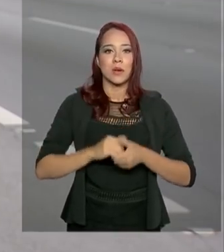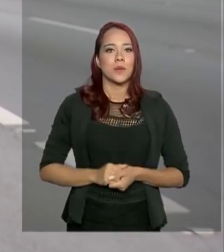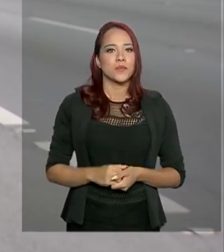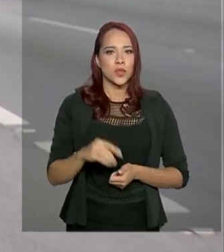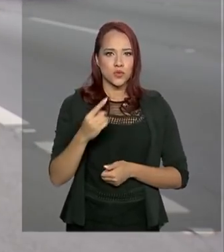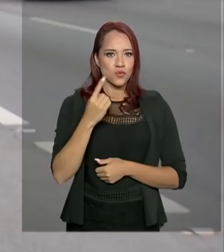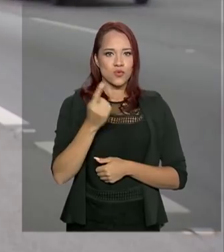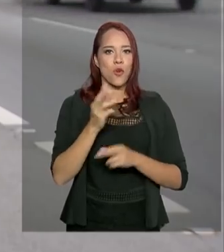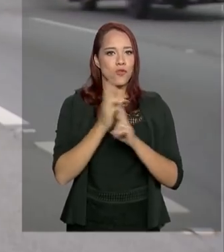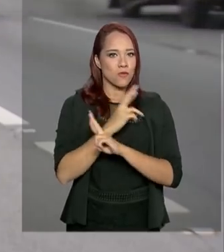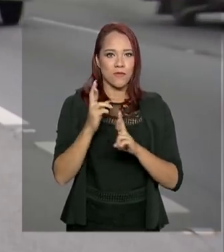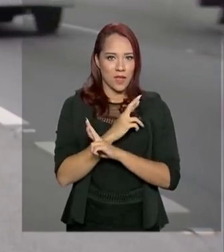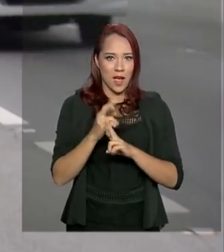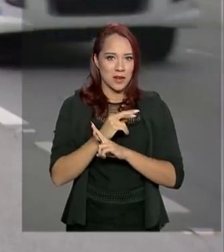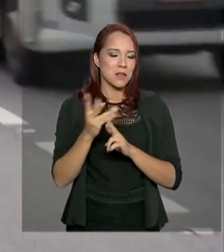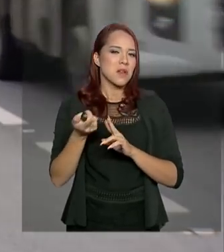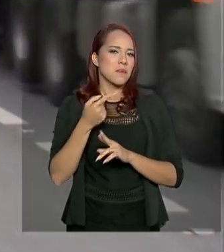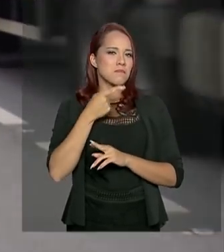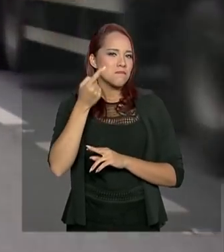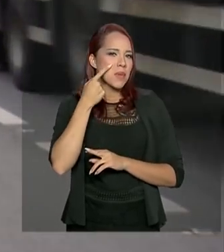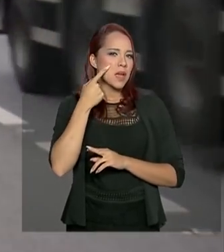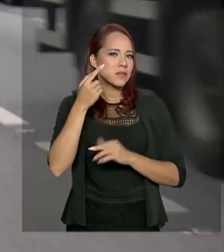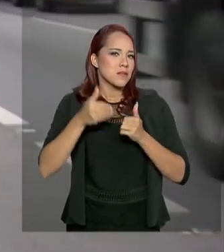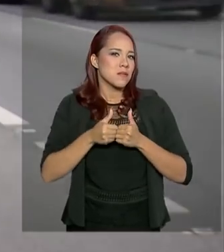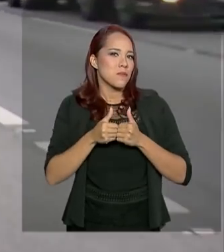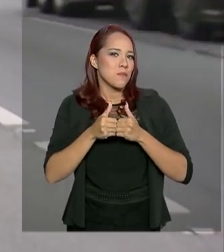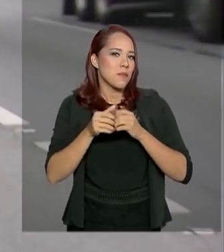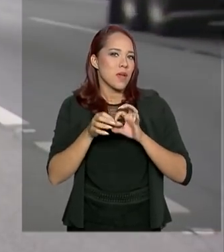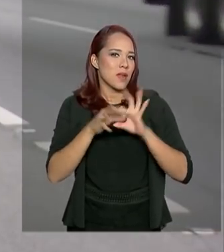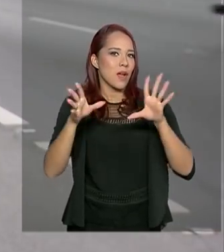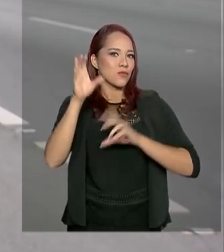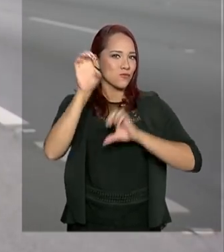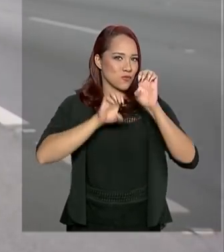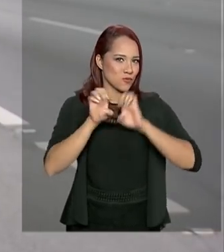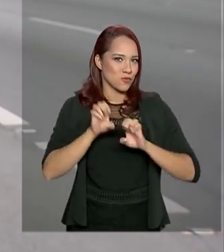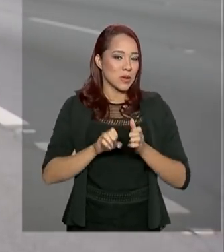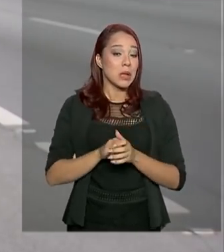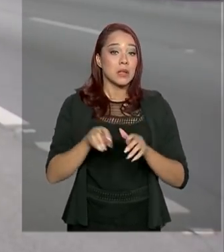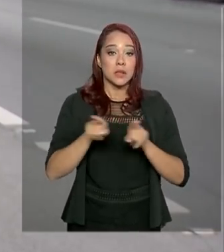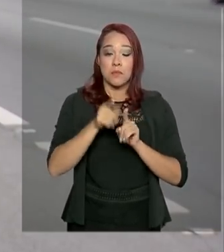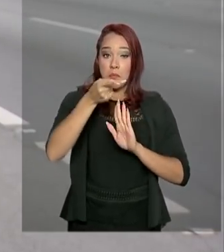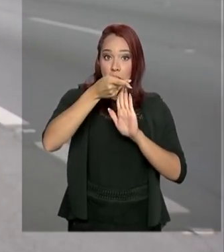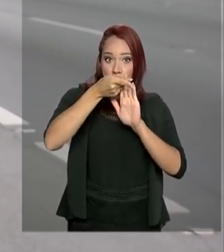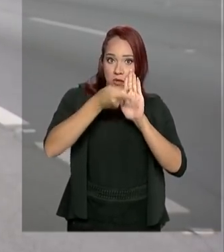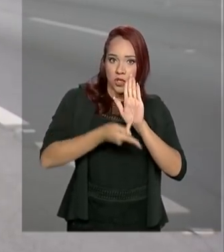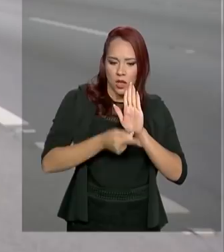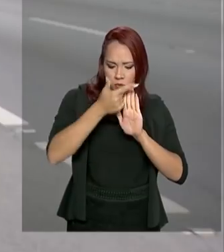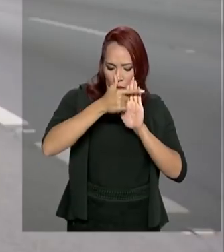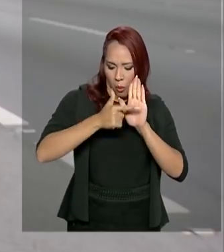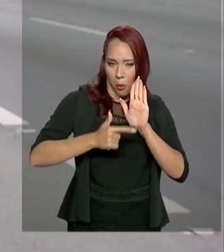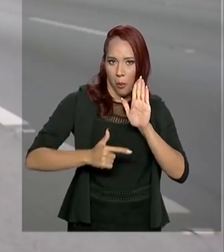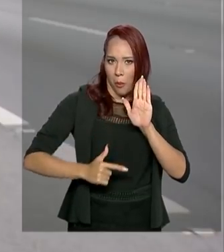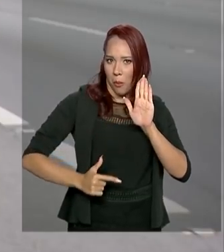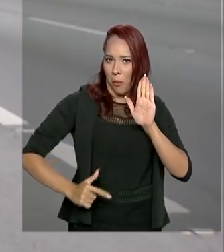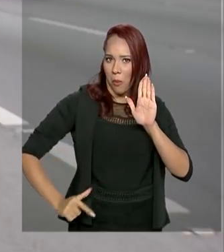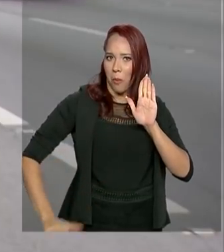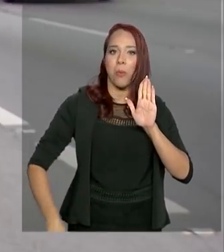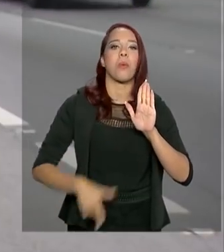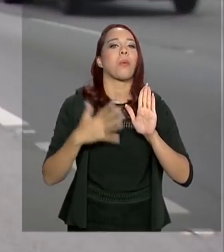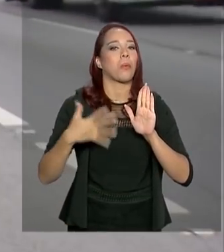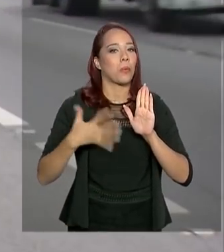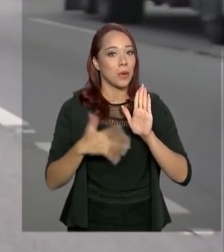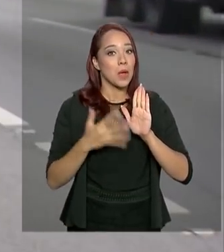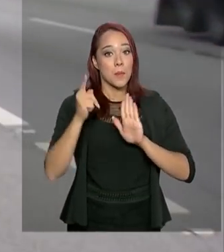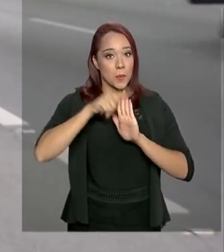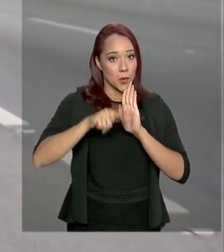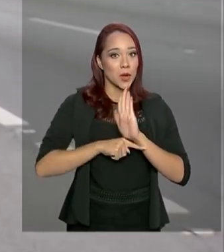rodoviário que o governo federal pretende destravar a infraestrutura. A lista de projetos é grande e audaciosa. Pelo programa